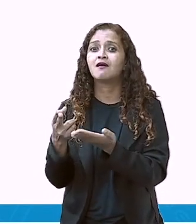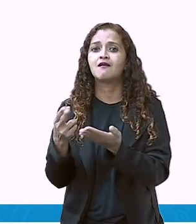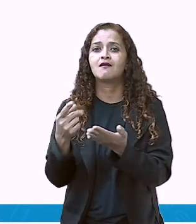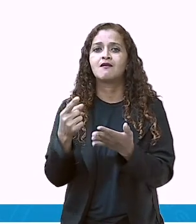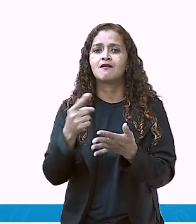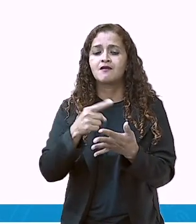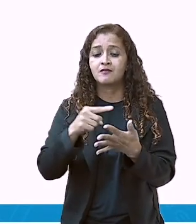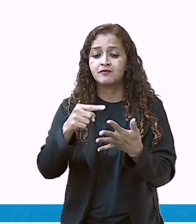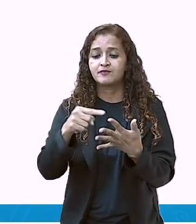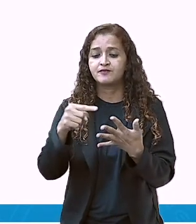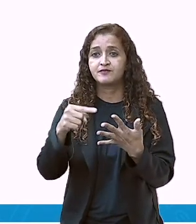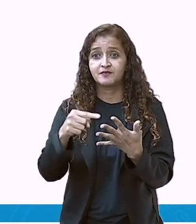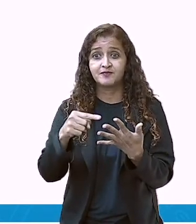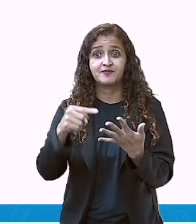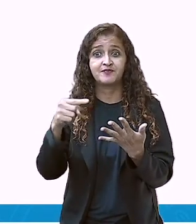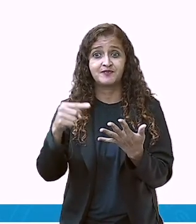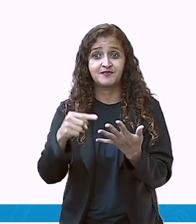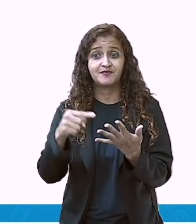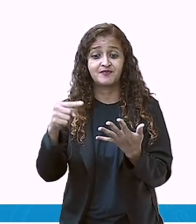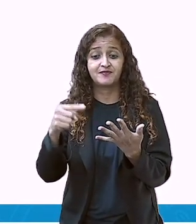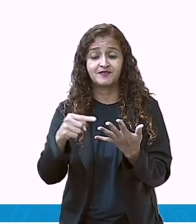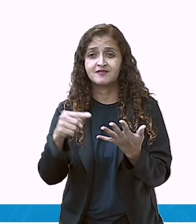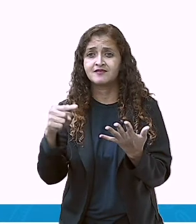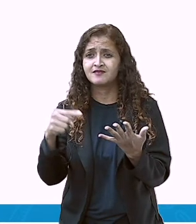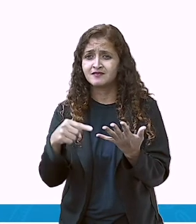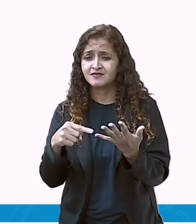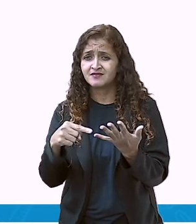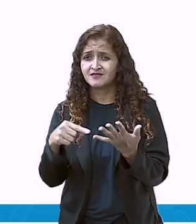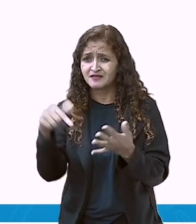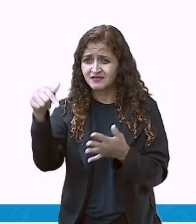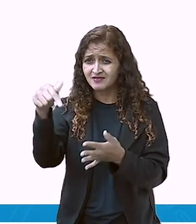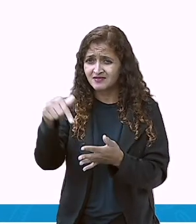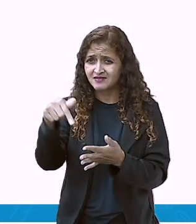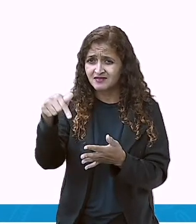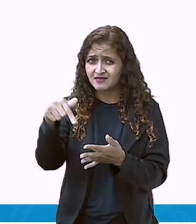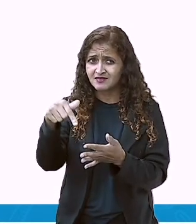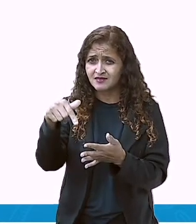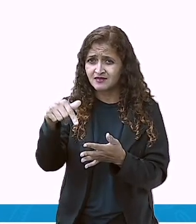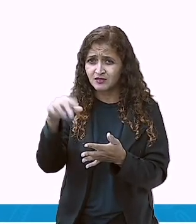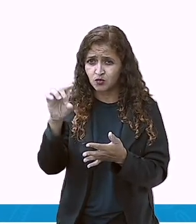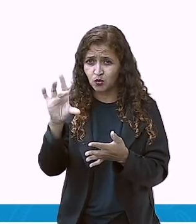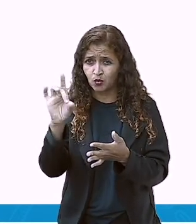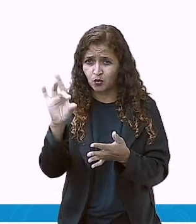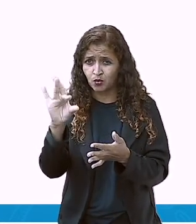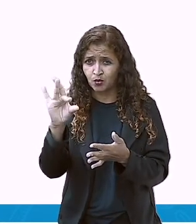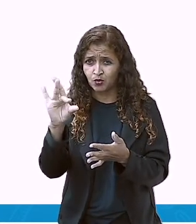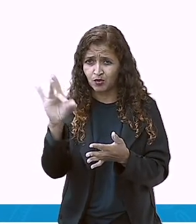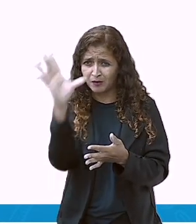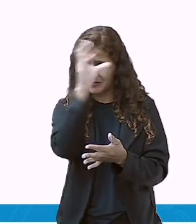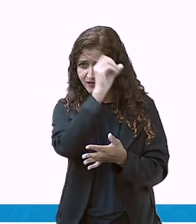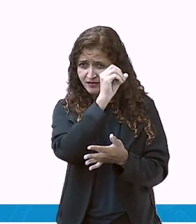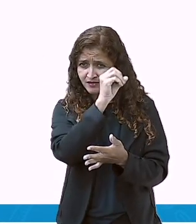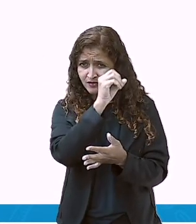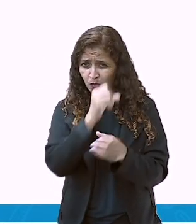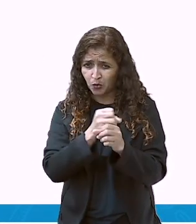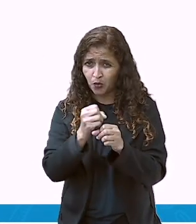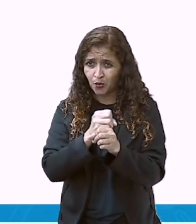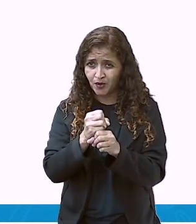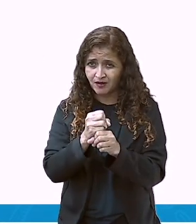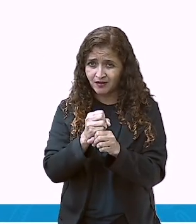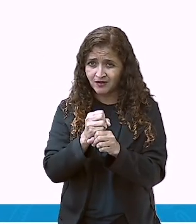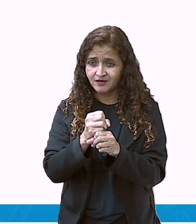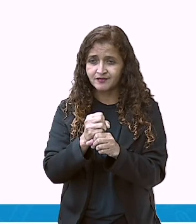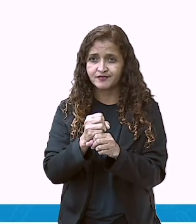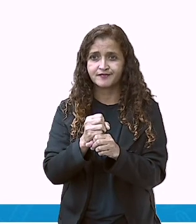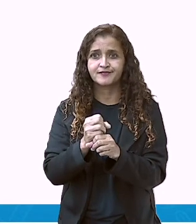Um, dois, três, quatro, cinco, seis, sete meses. Mas nós aprendemos que o ano tem quantos meses?